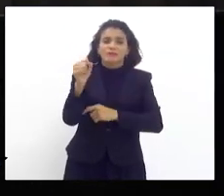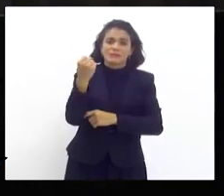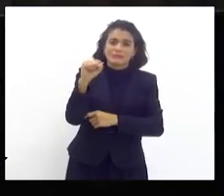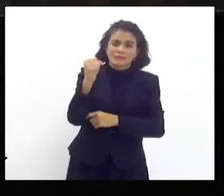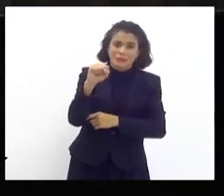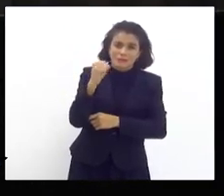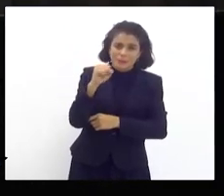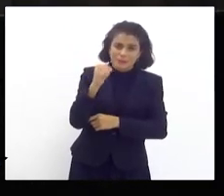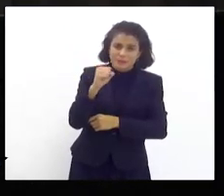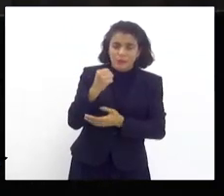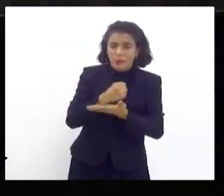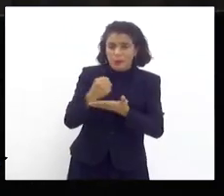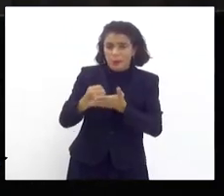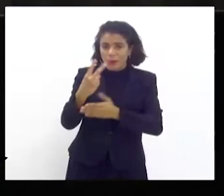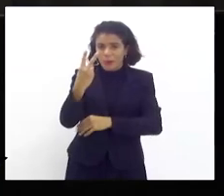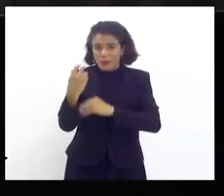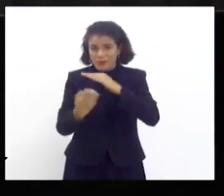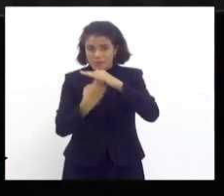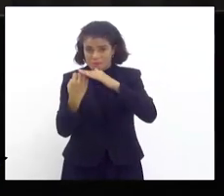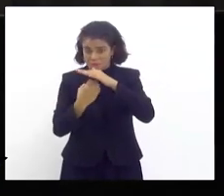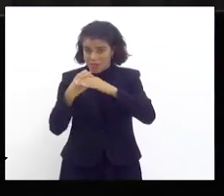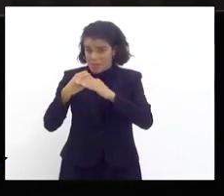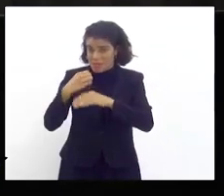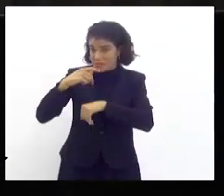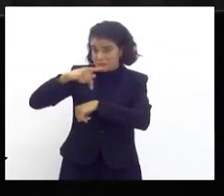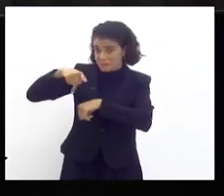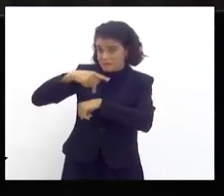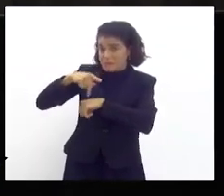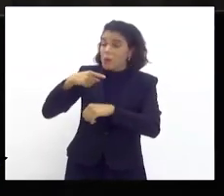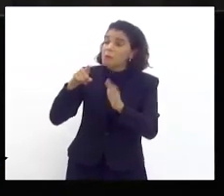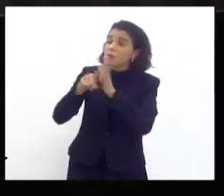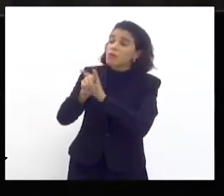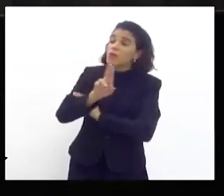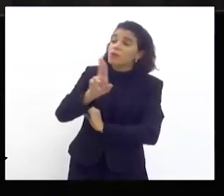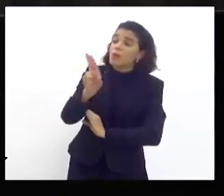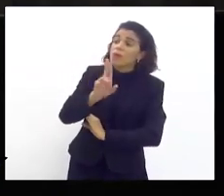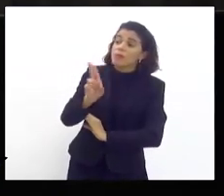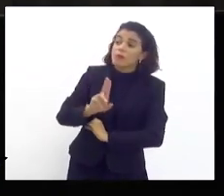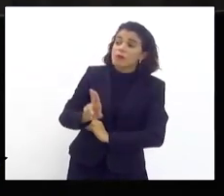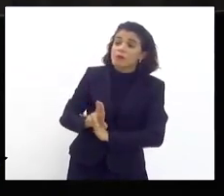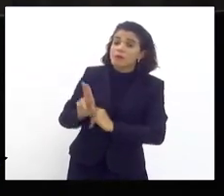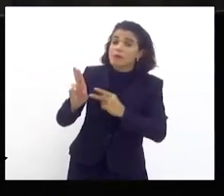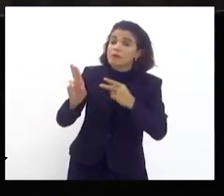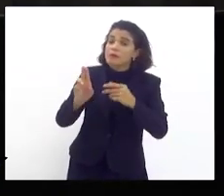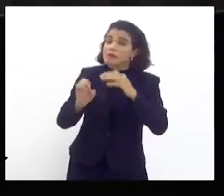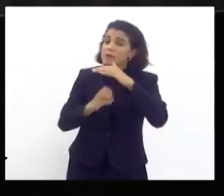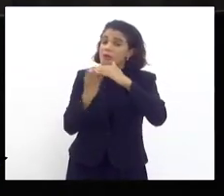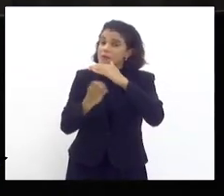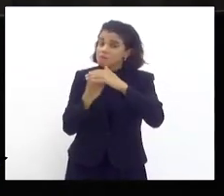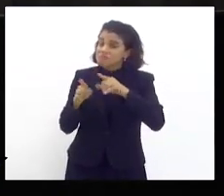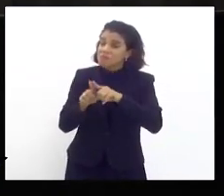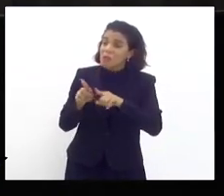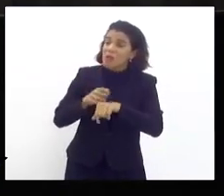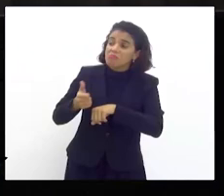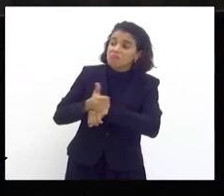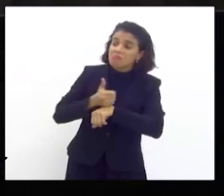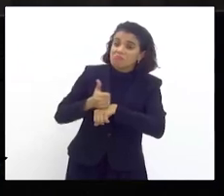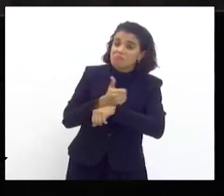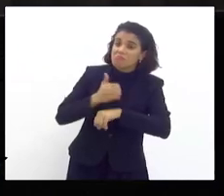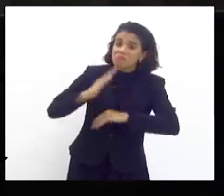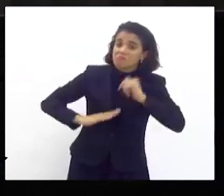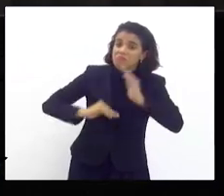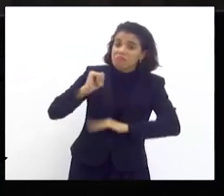contratado duas empresas internacionais, nós estamos pedindo agora o nome delas e qual é o potencial técnico das pessoas que